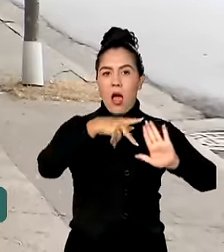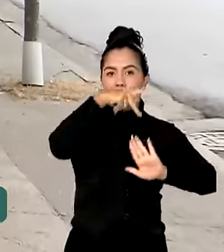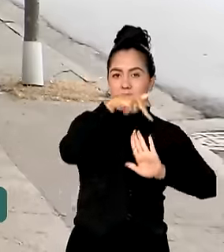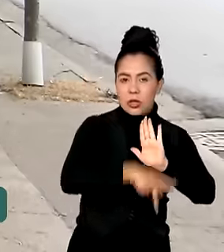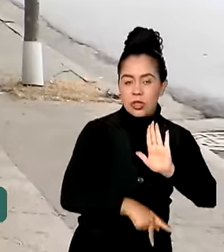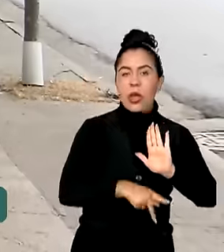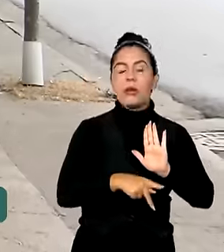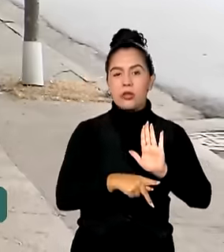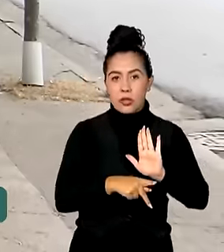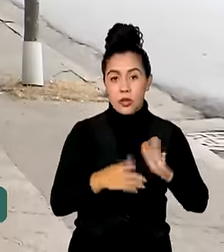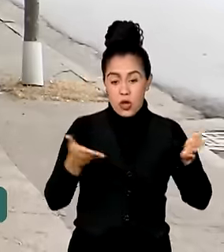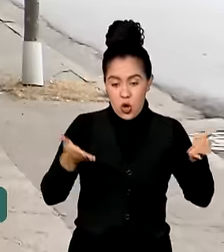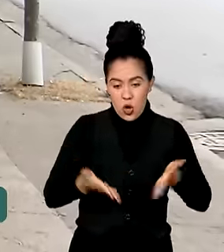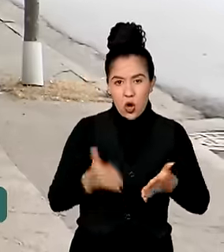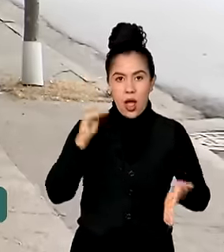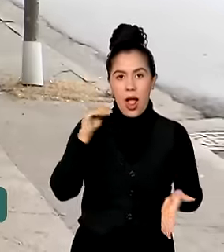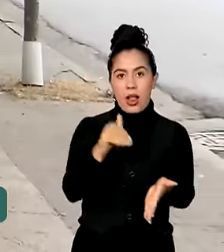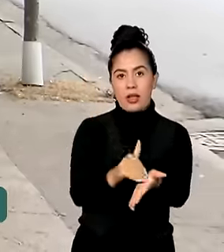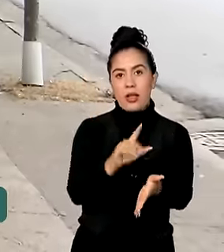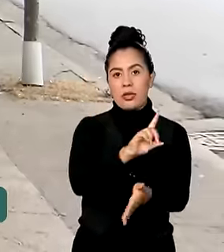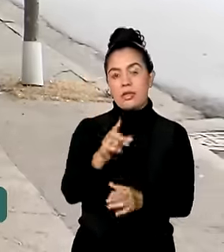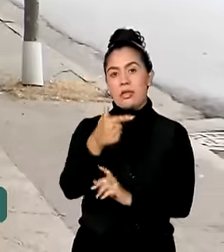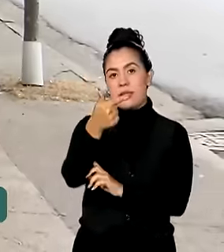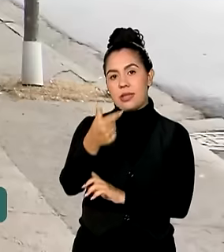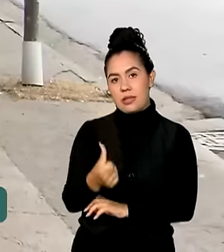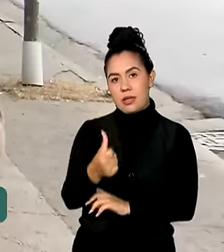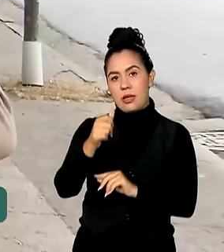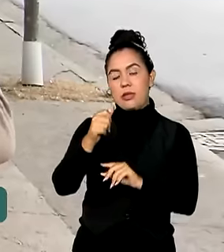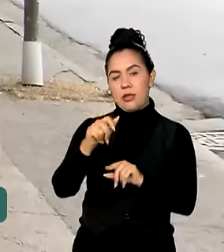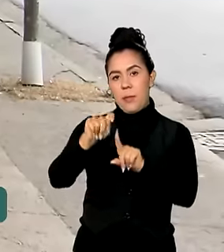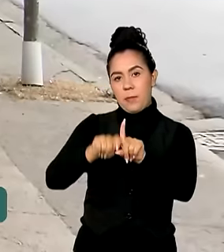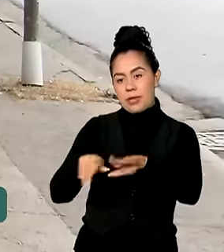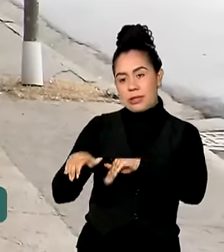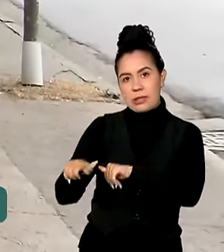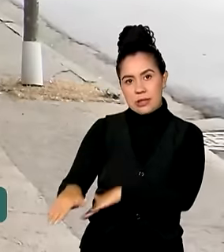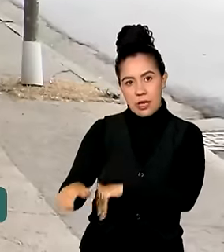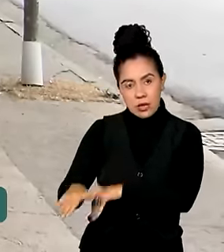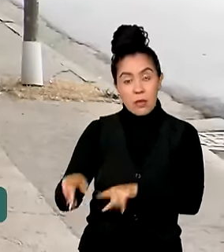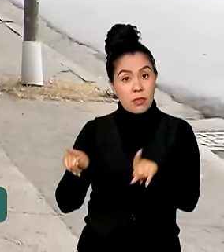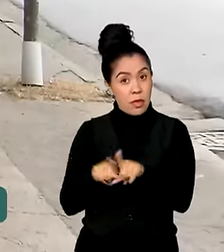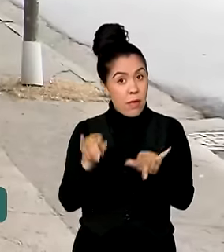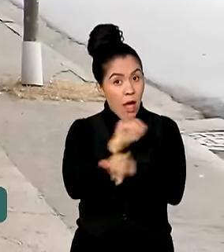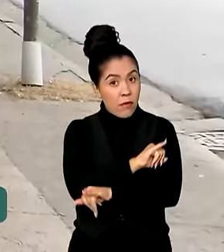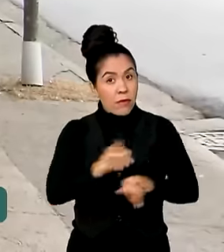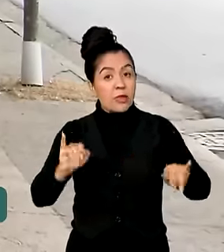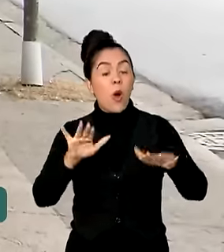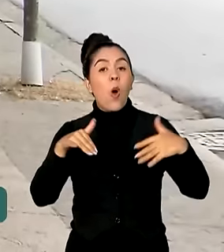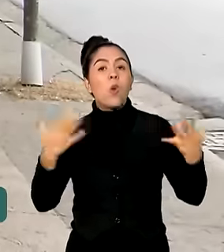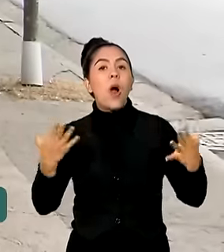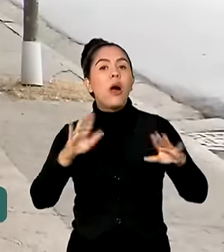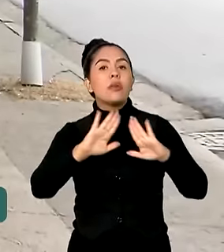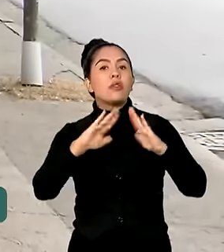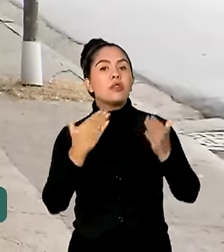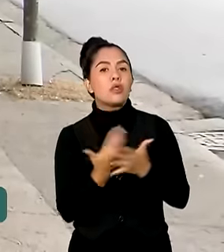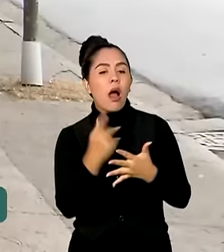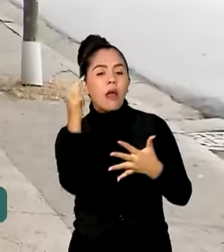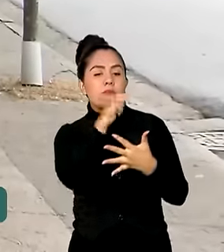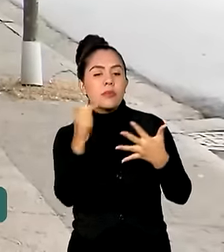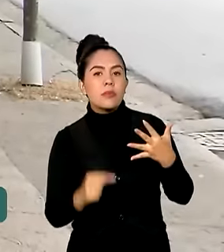de hoje até o dia 16 de setembro. E, nesse momento, já destacar quais escolas poderão ser